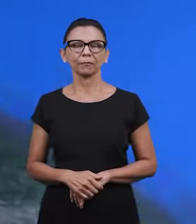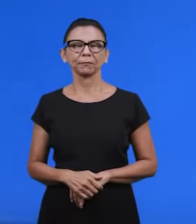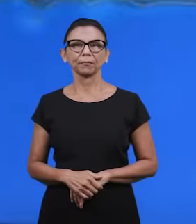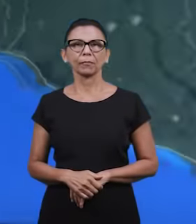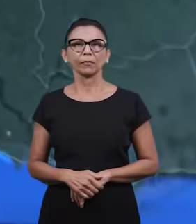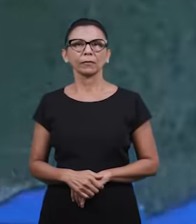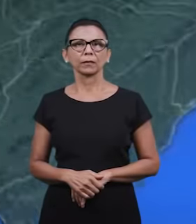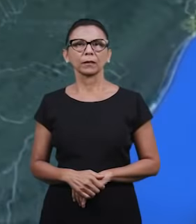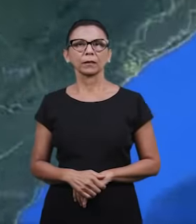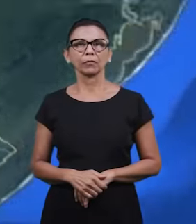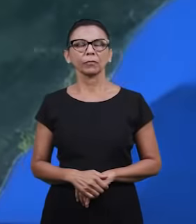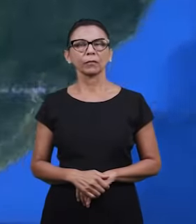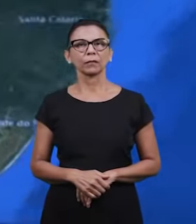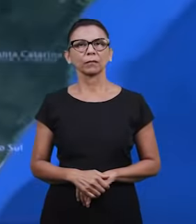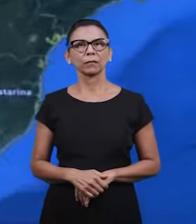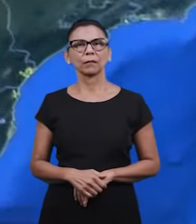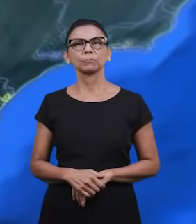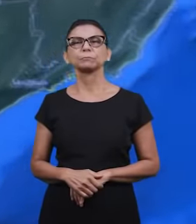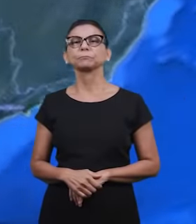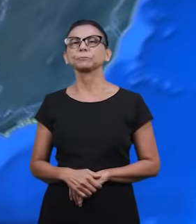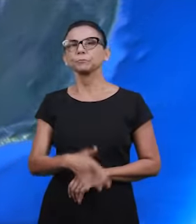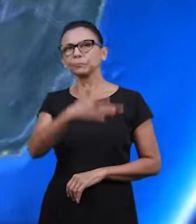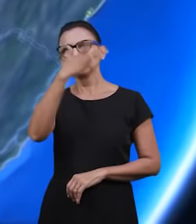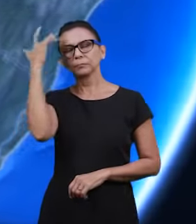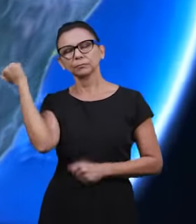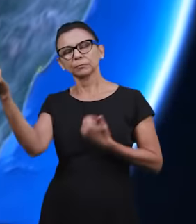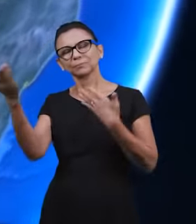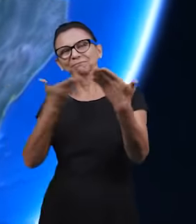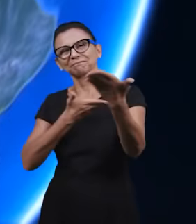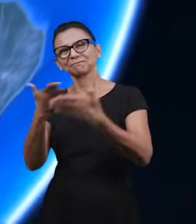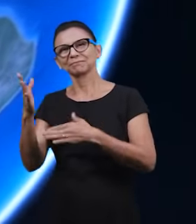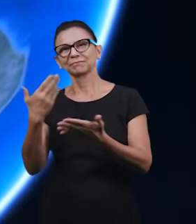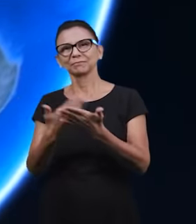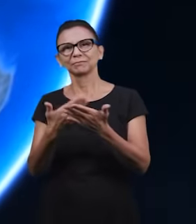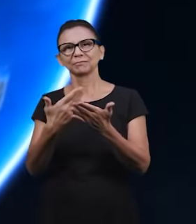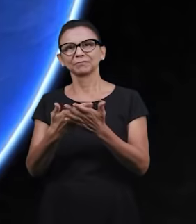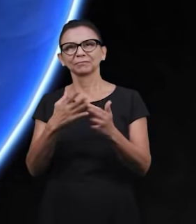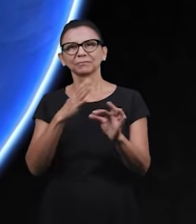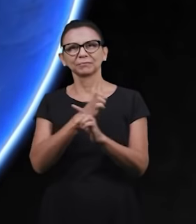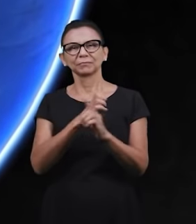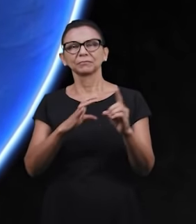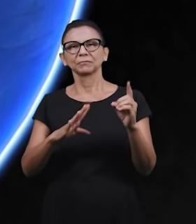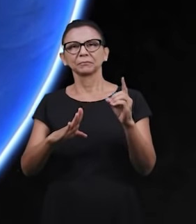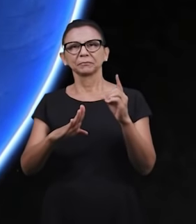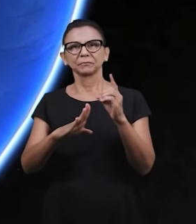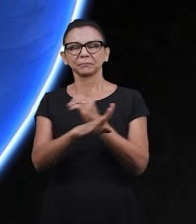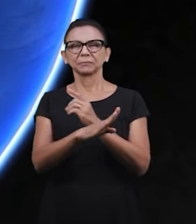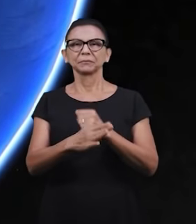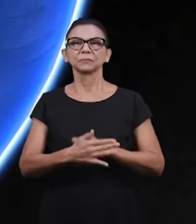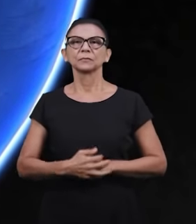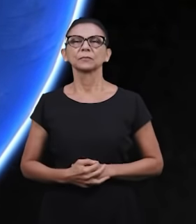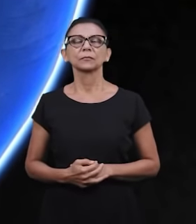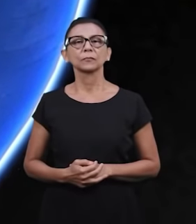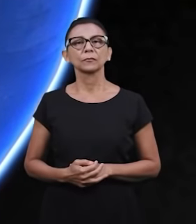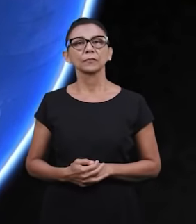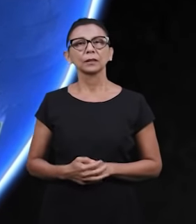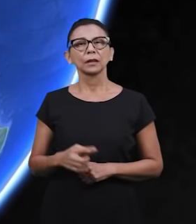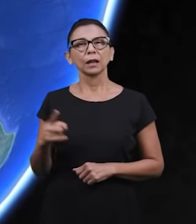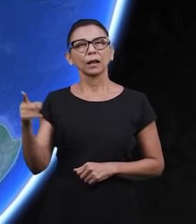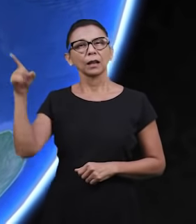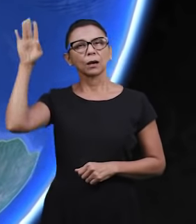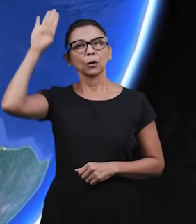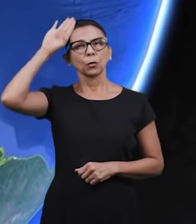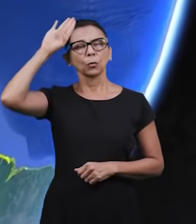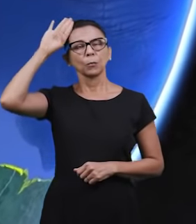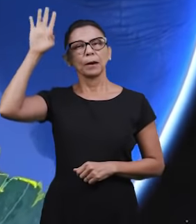onde dali temos recebido muitas contribuições de estudos bíblicos da Escola Bíblica Dominical. E ali em Cuba